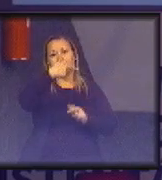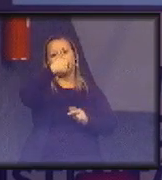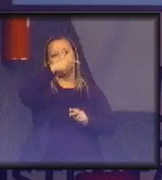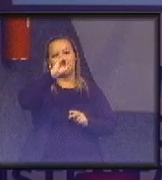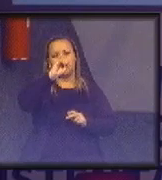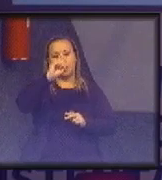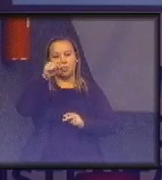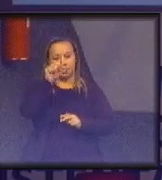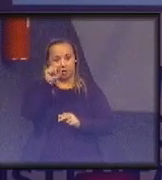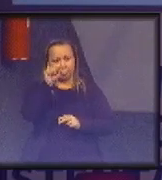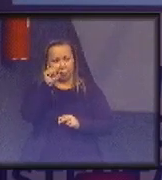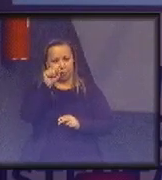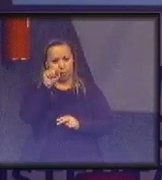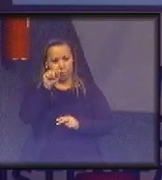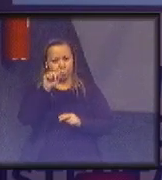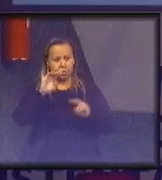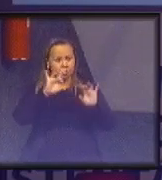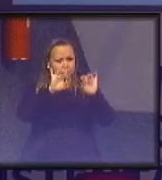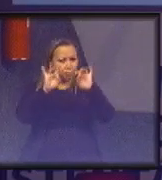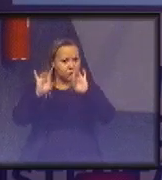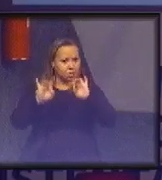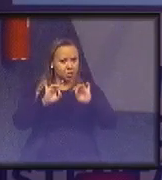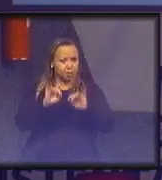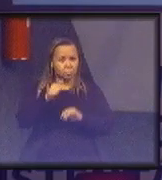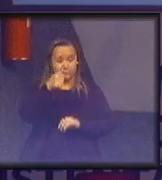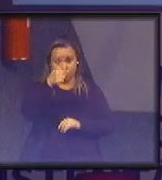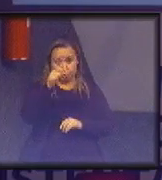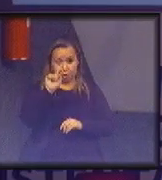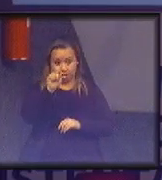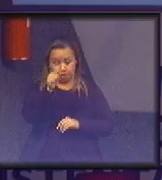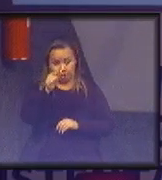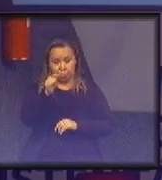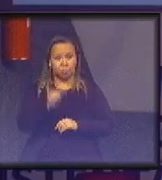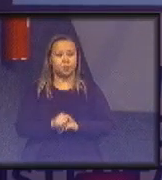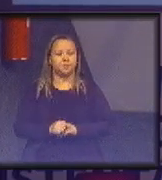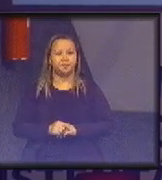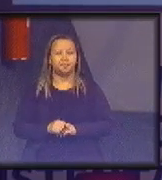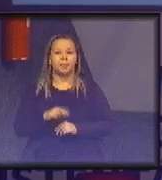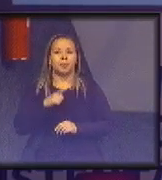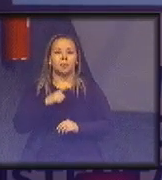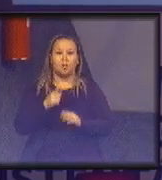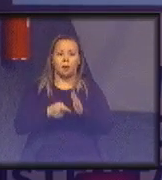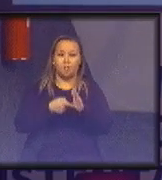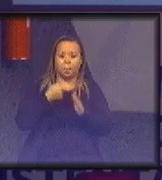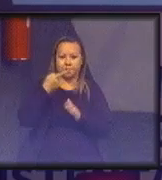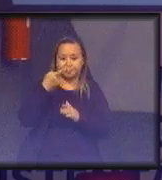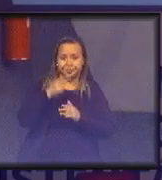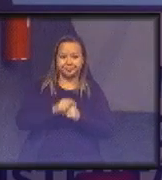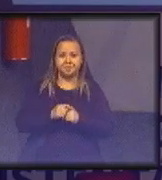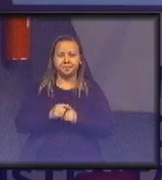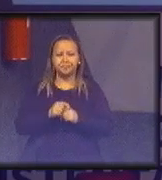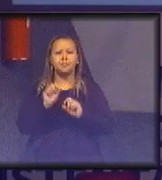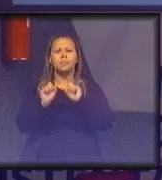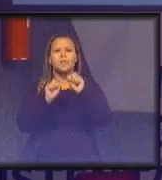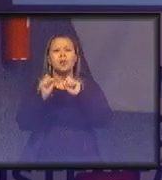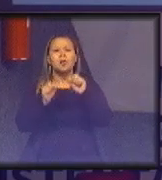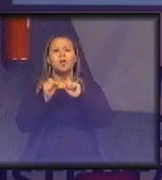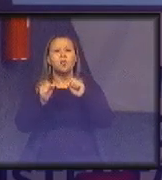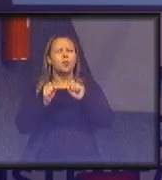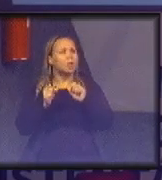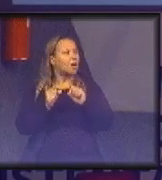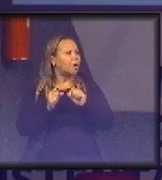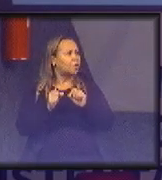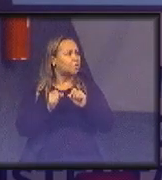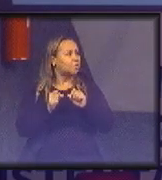se tiver acima do primeiro quartil. 7 pontos se tiver entre o segundo e o quartil. Mas o que é quartil? E por que